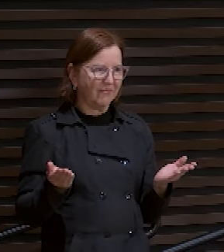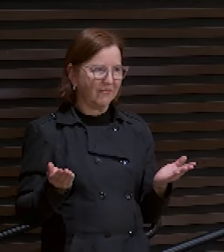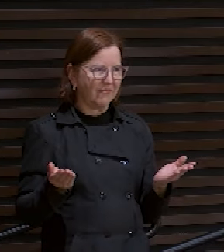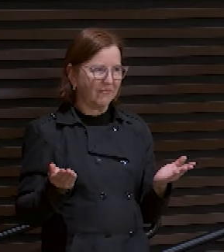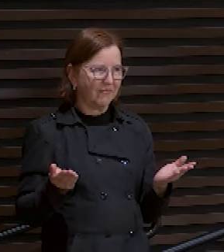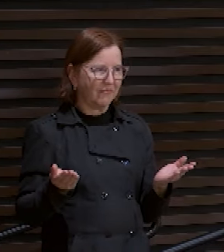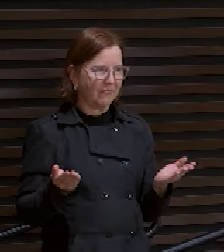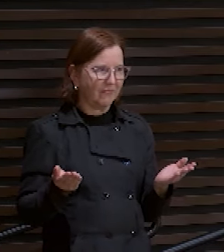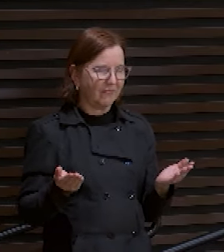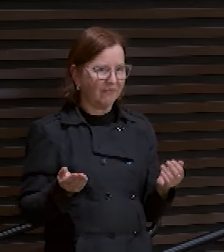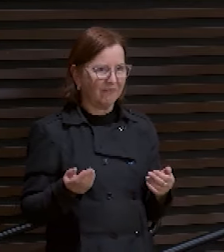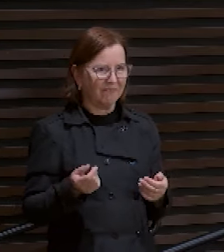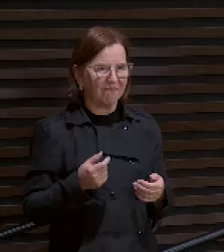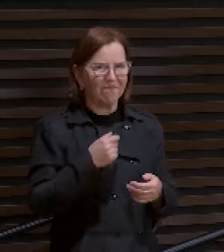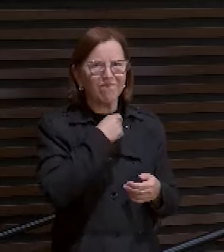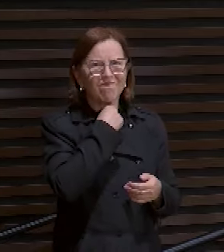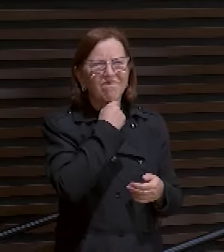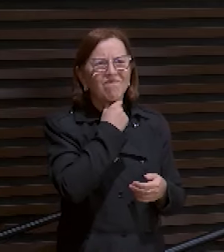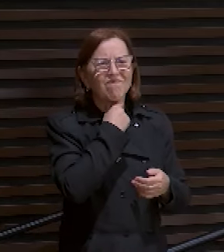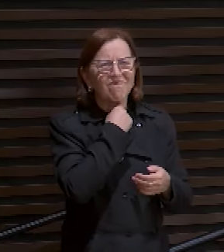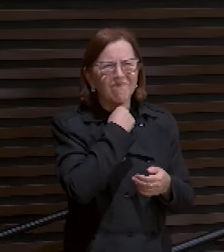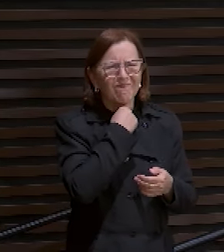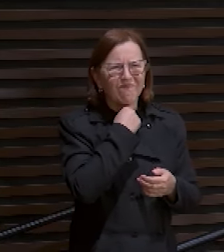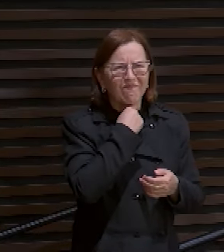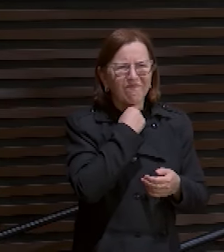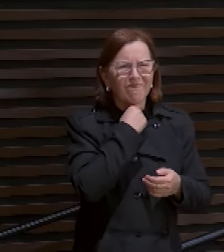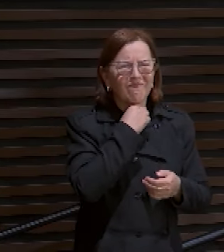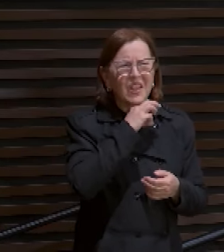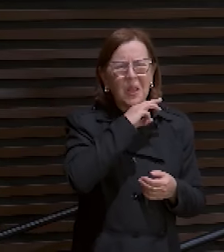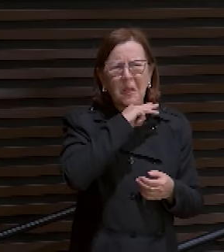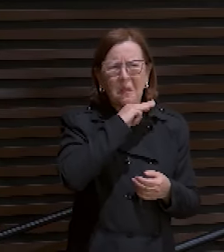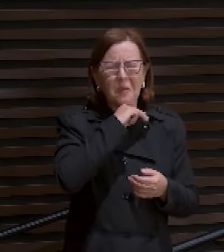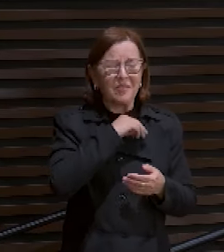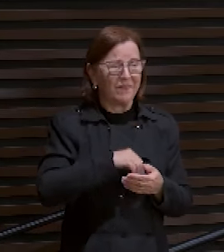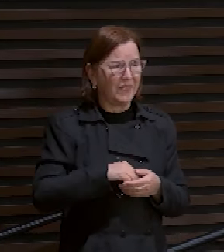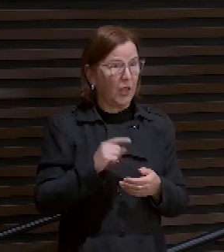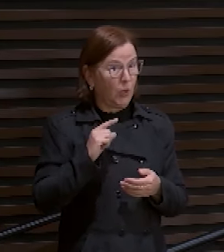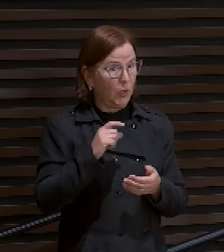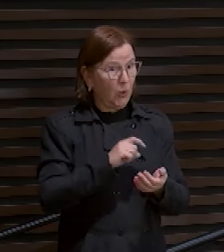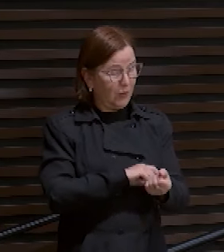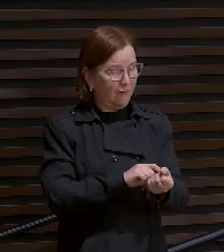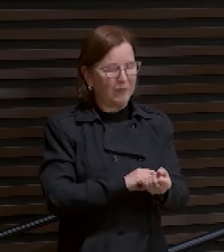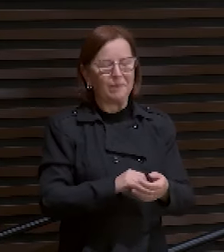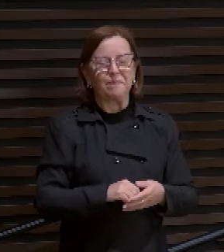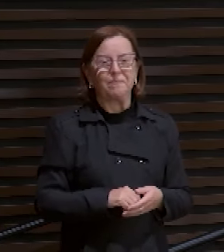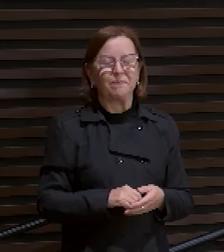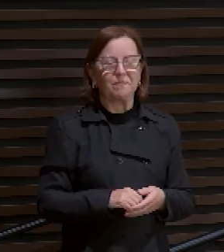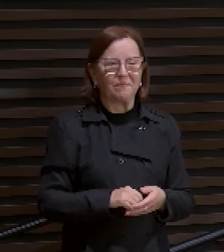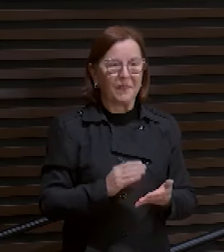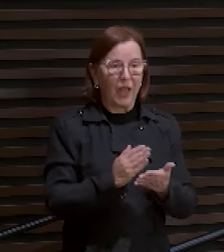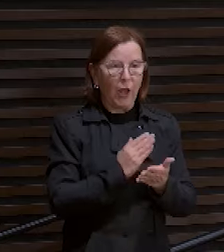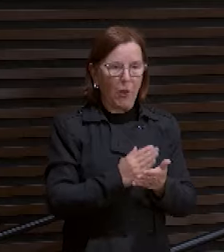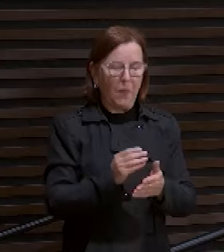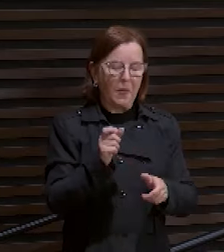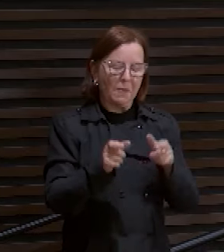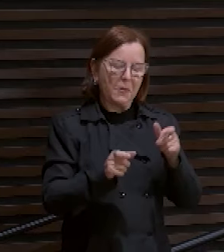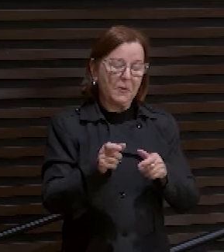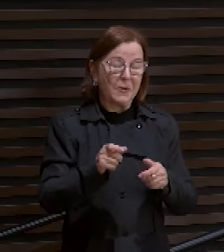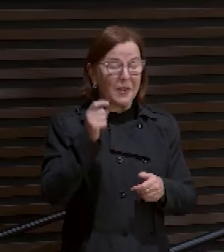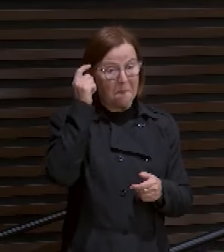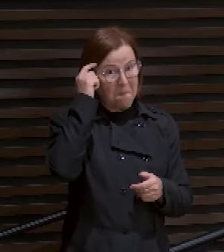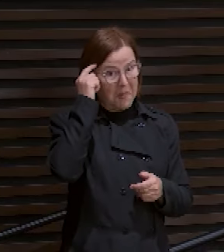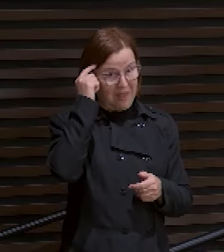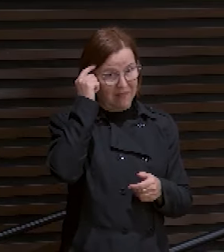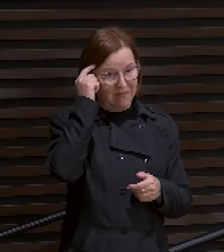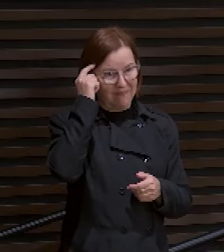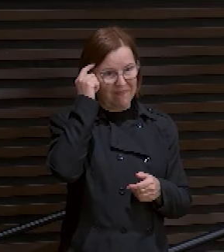Estou com a garganta meio ruim. Por isso que eu estou falando meio alto. Estou nervoso não. Algumas pessoas pensam. Supõem.